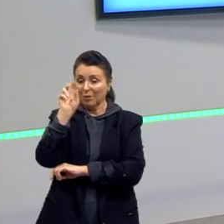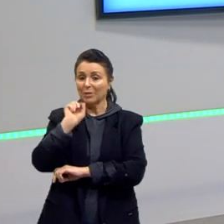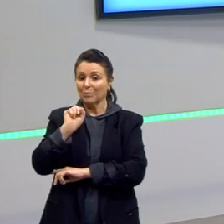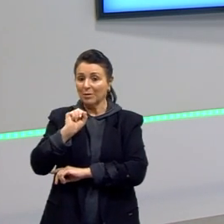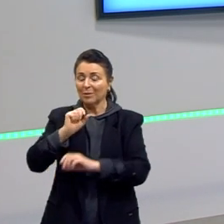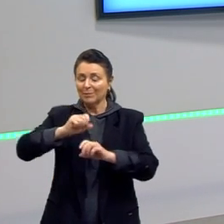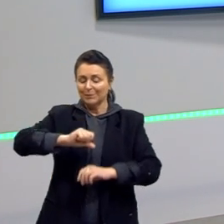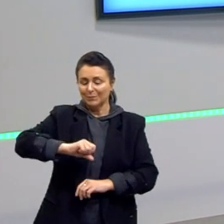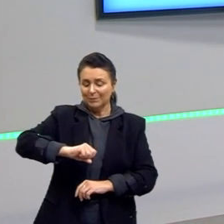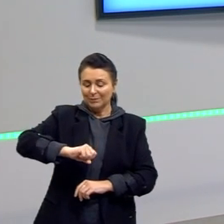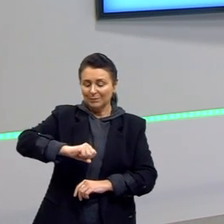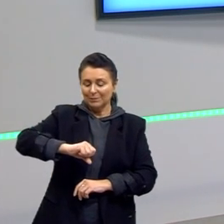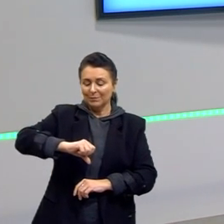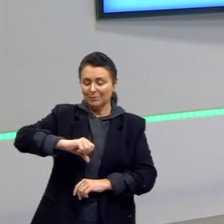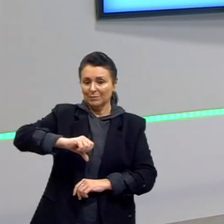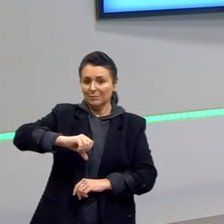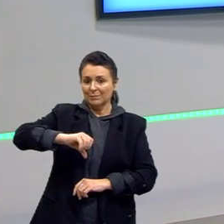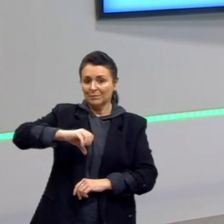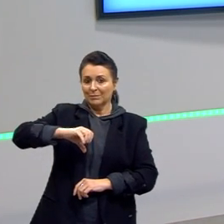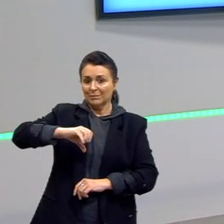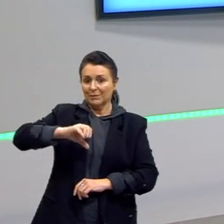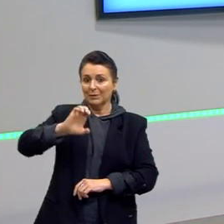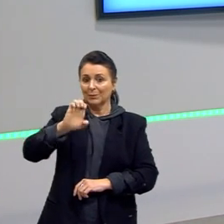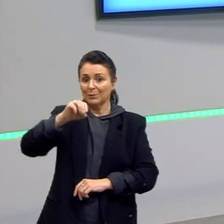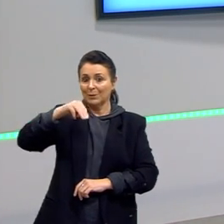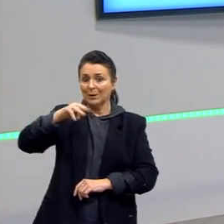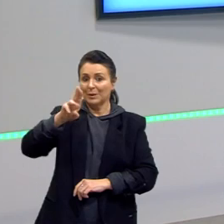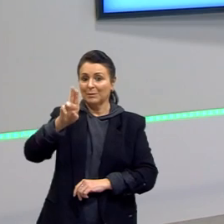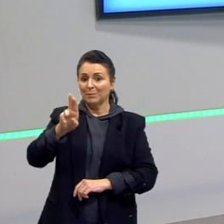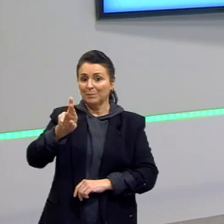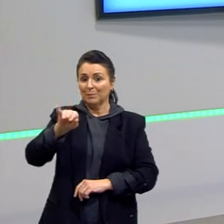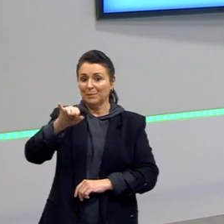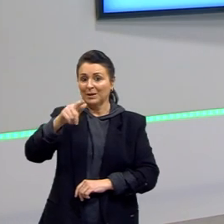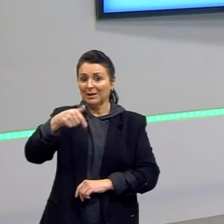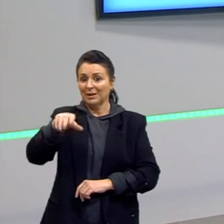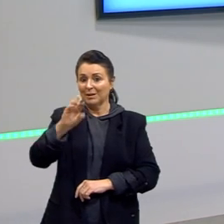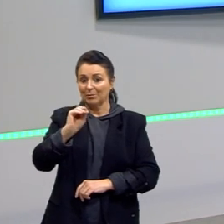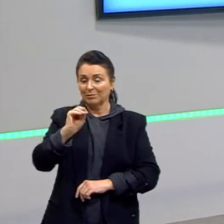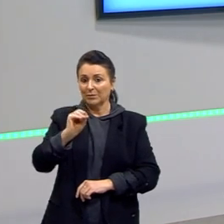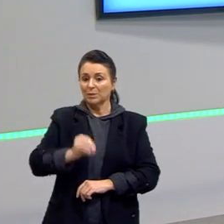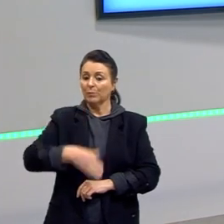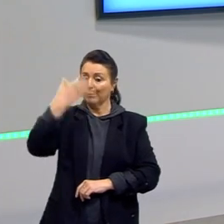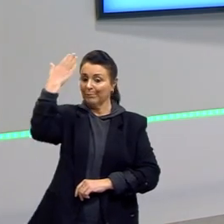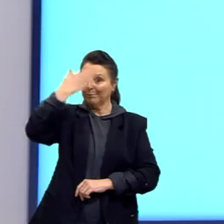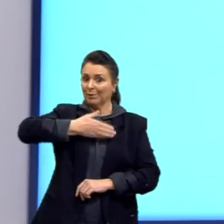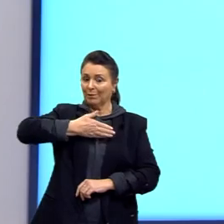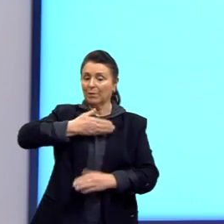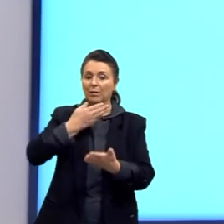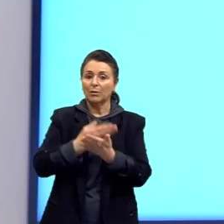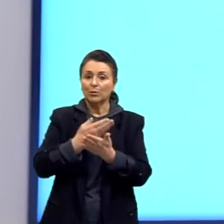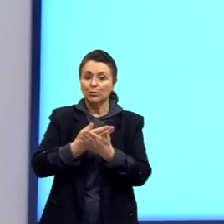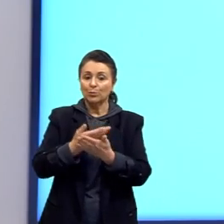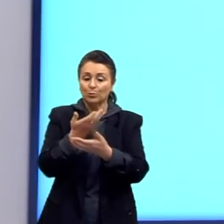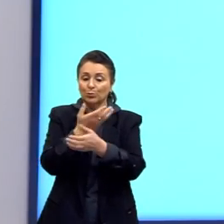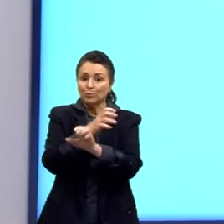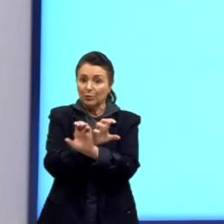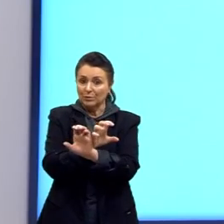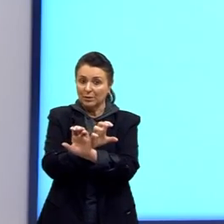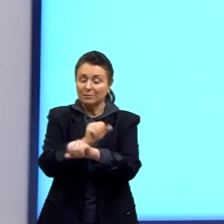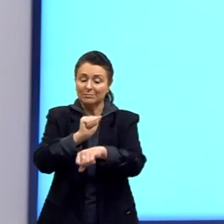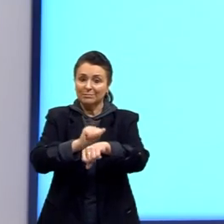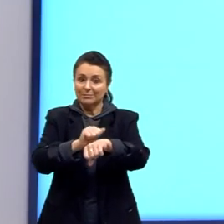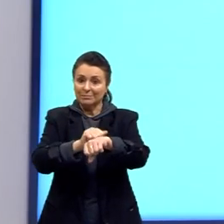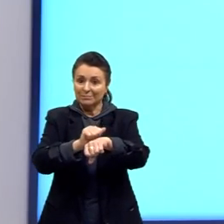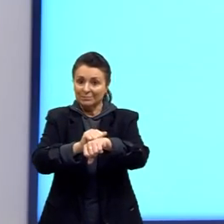desenvolvimento embrionário. Então, essas são evidências. Então, um estudo dos fósseis, como foi